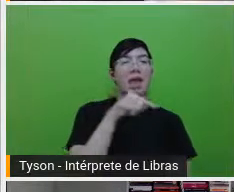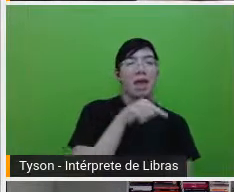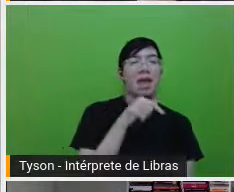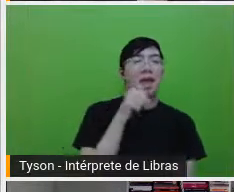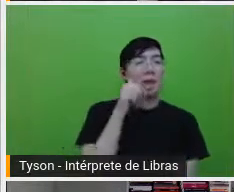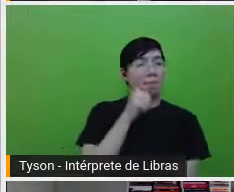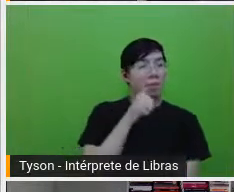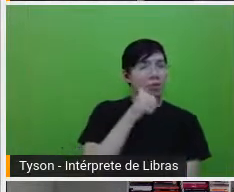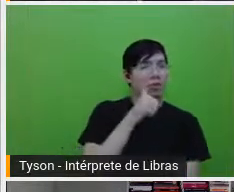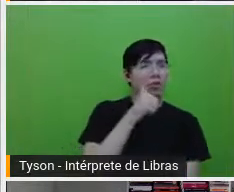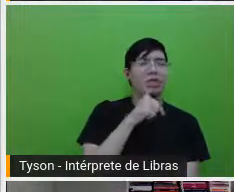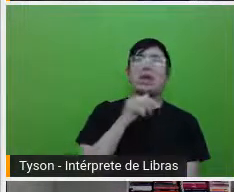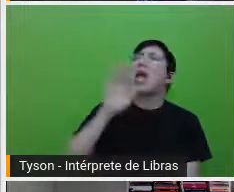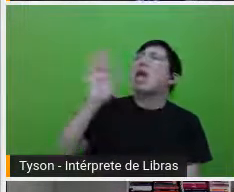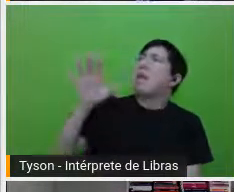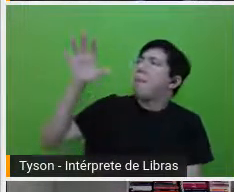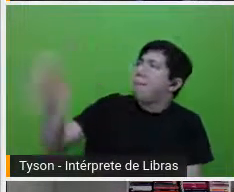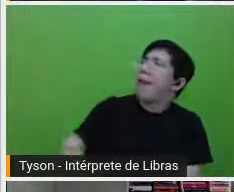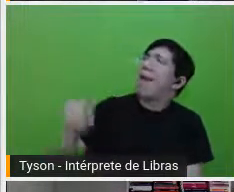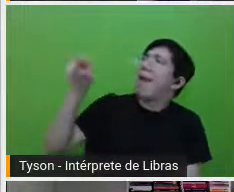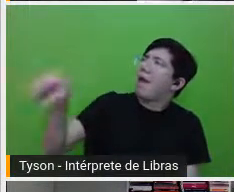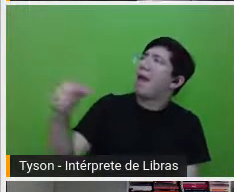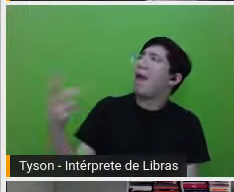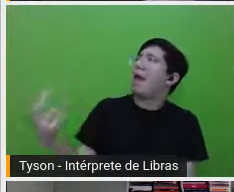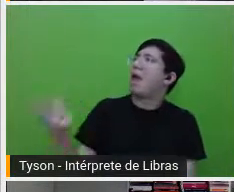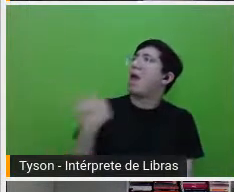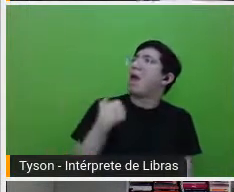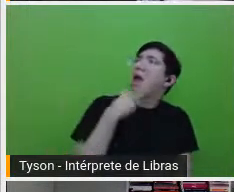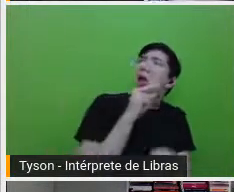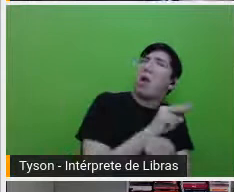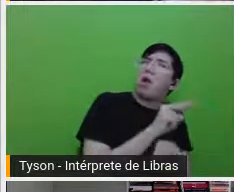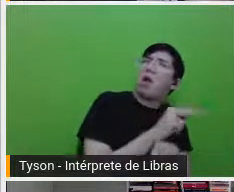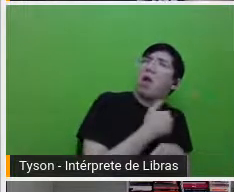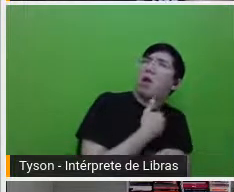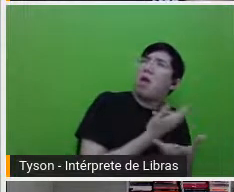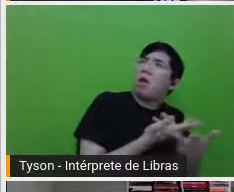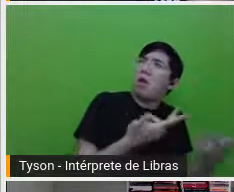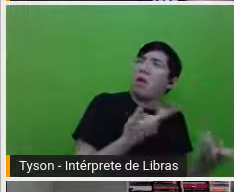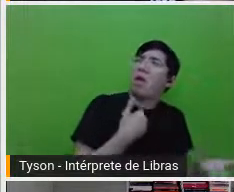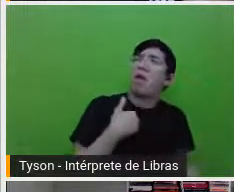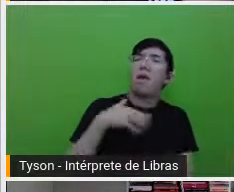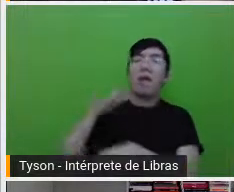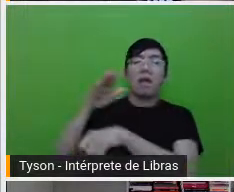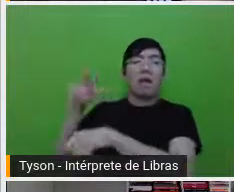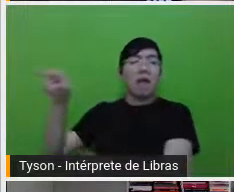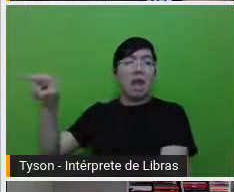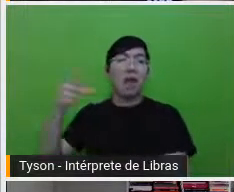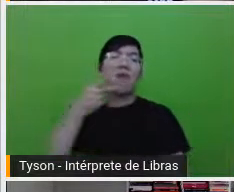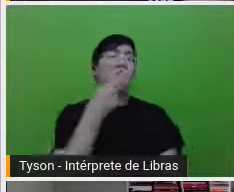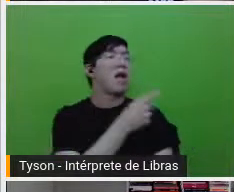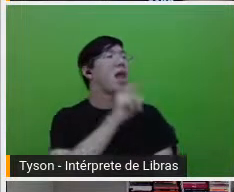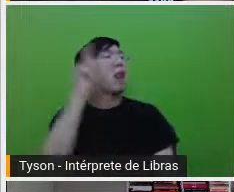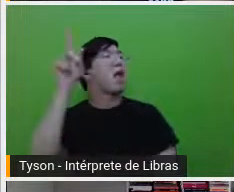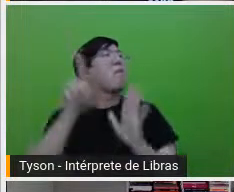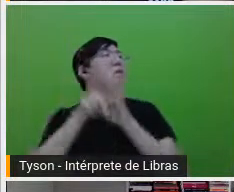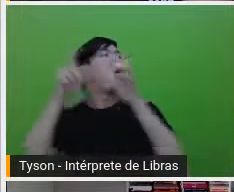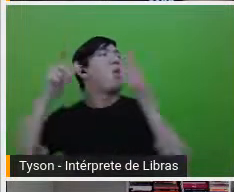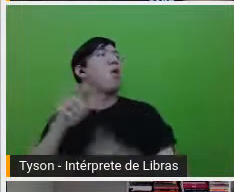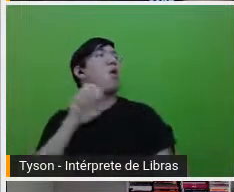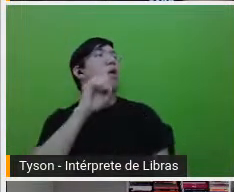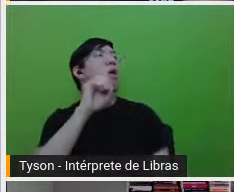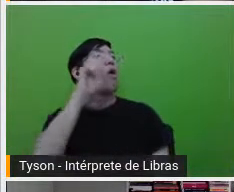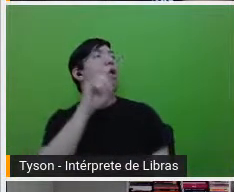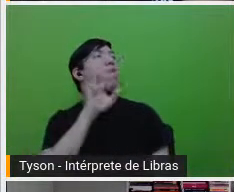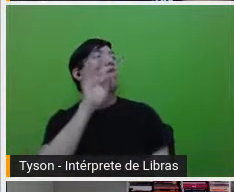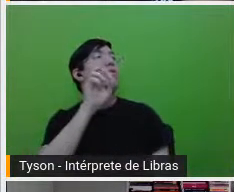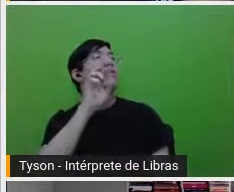me deixa aqui em paz que eu preciso. Ele fala, é de Oxford, ele está falando com ela. E ela diz, mas hoje é domingo, hoje é